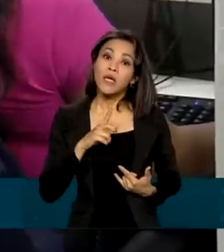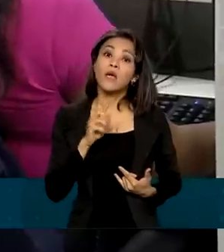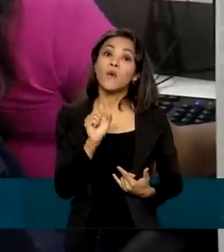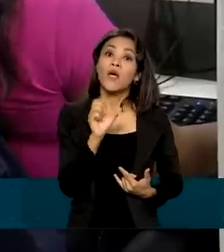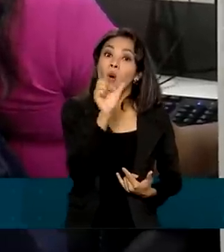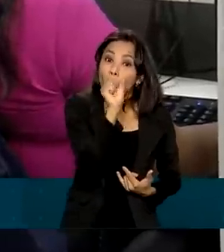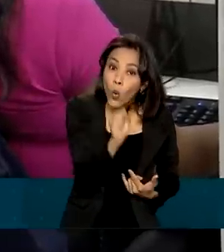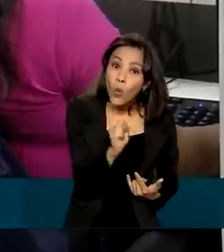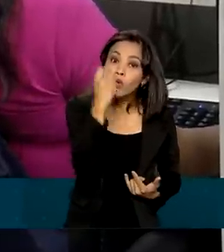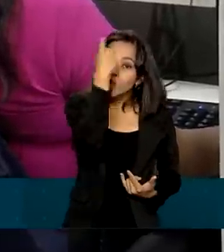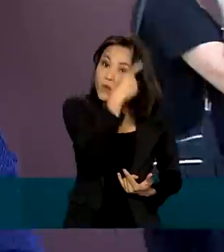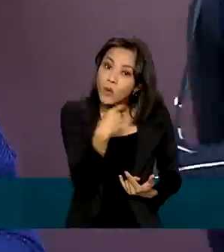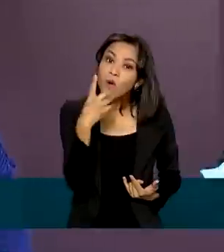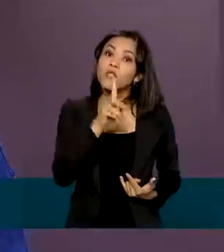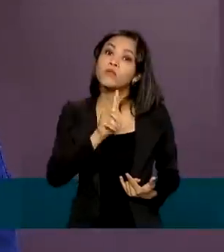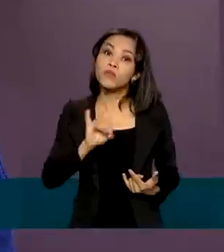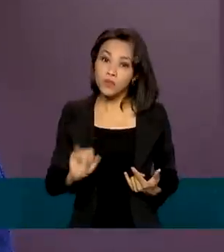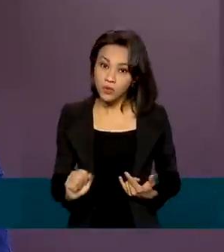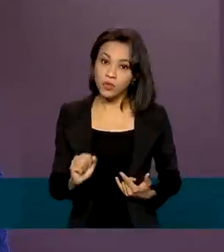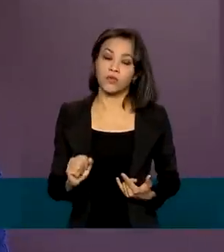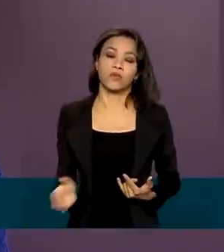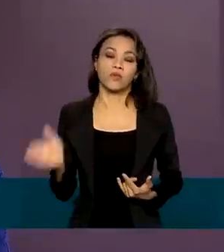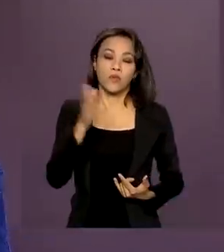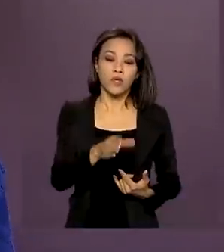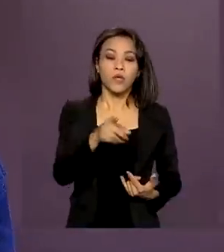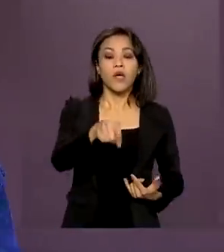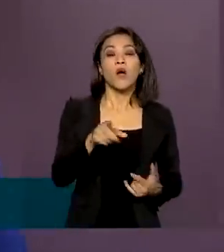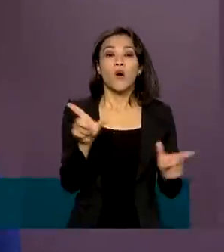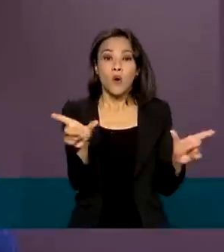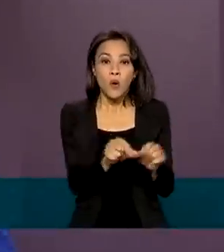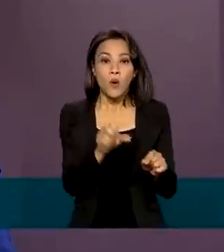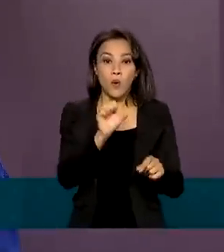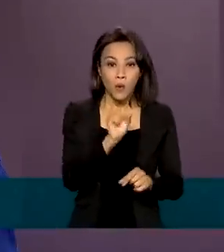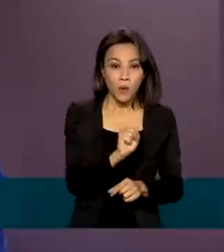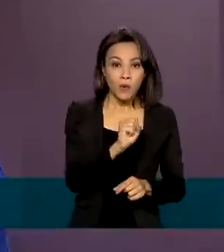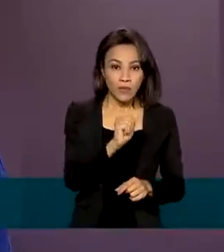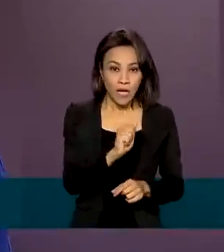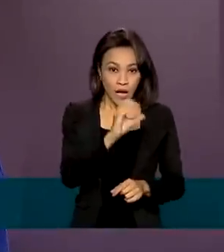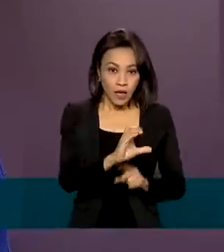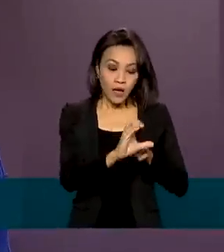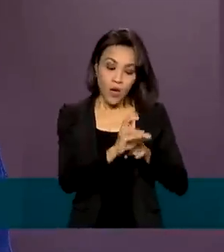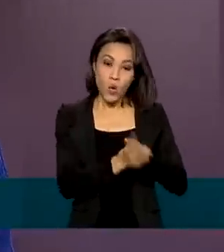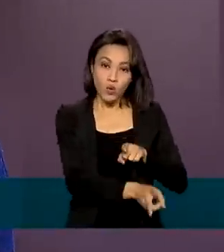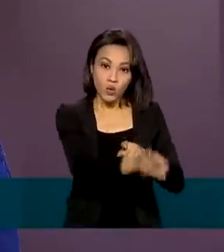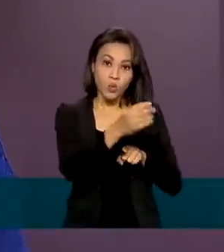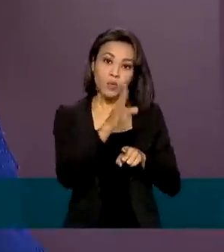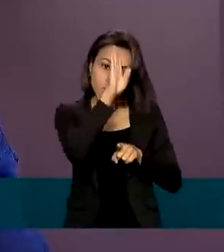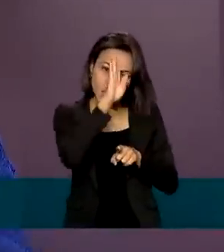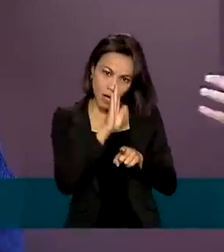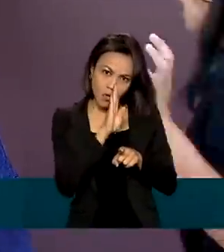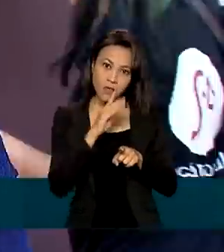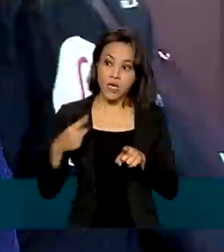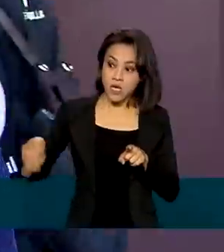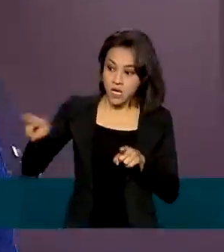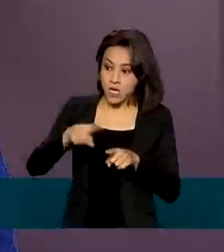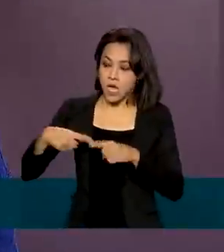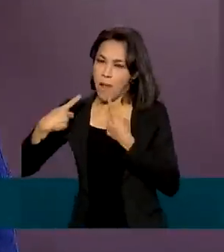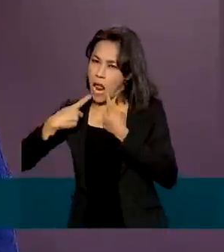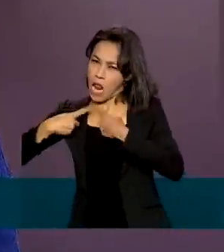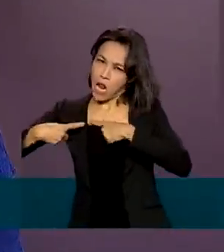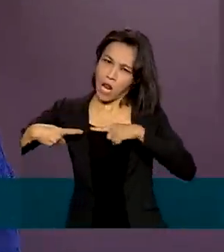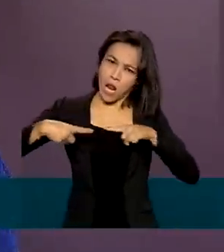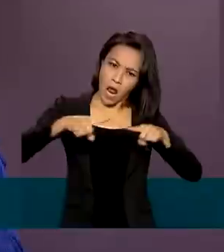8 horas por dia. O serviço de atendimento ao consumidor continua de graça e as reclamações devem ser